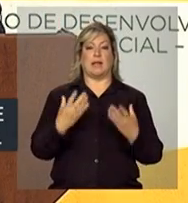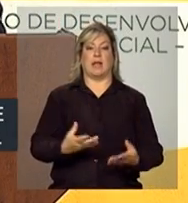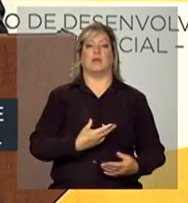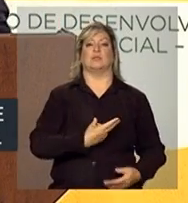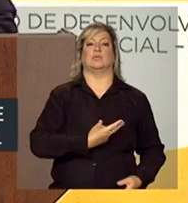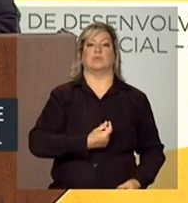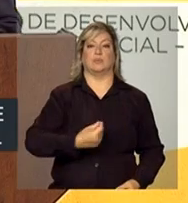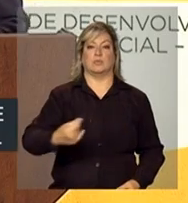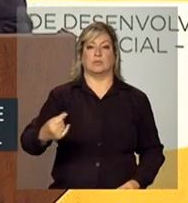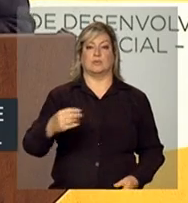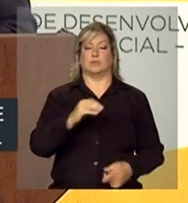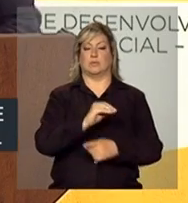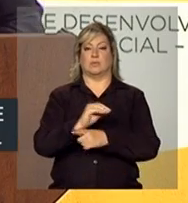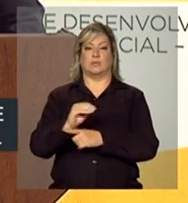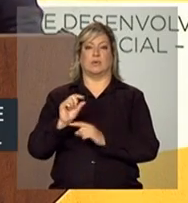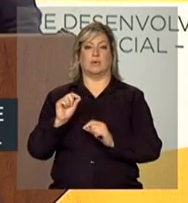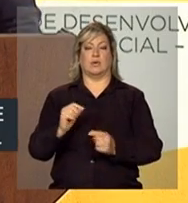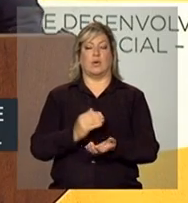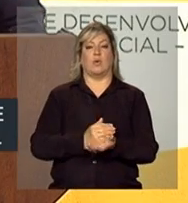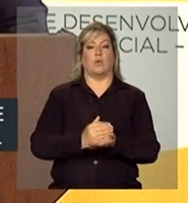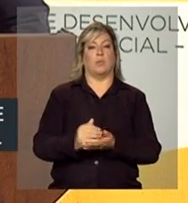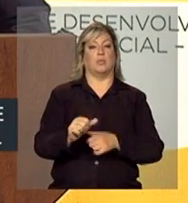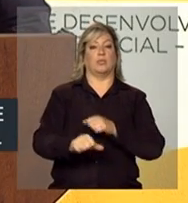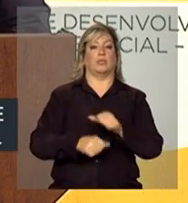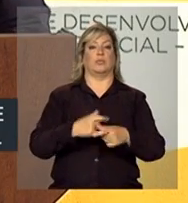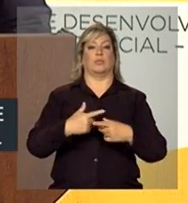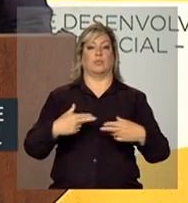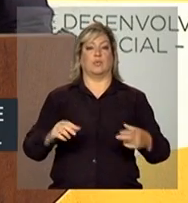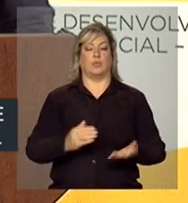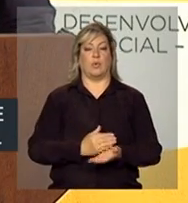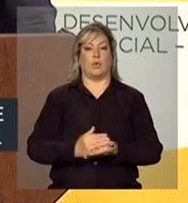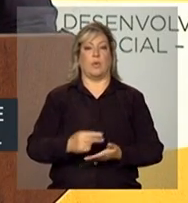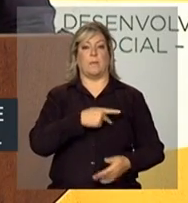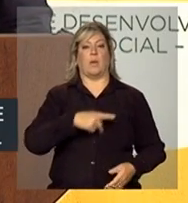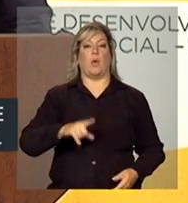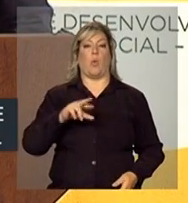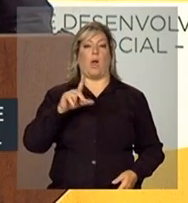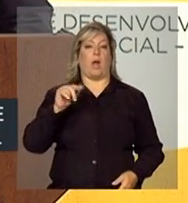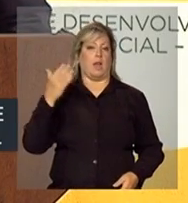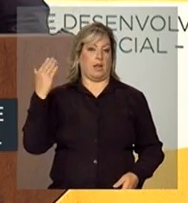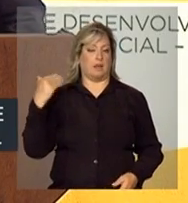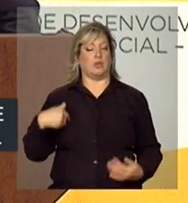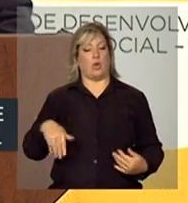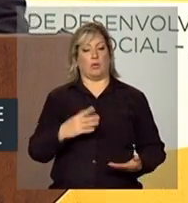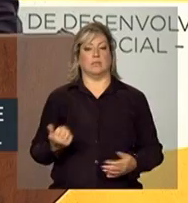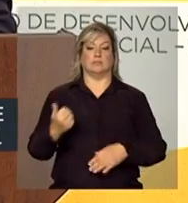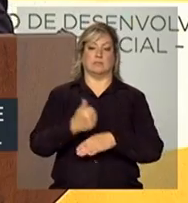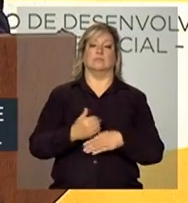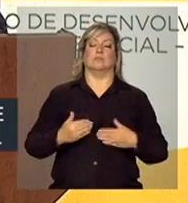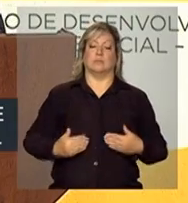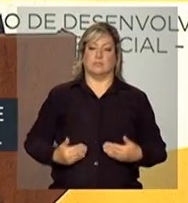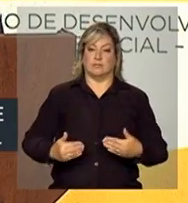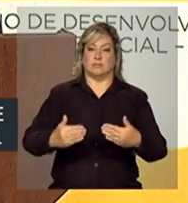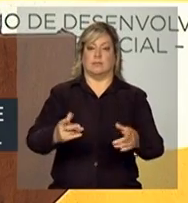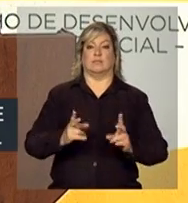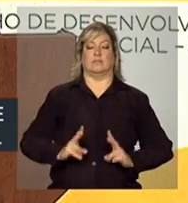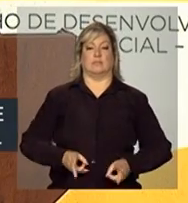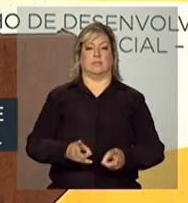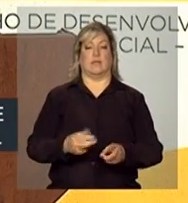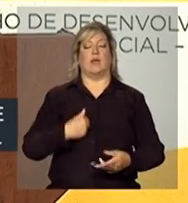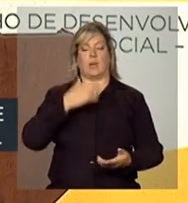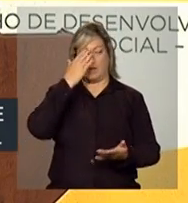às iniciativas transformadoras iniciadas pelo presidente Dilma. Eu acredito que este pacto, ele